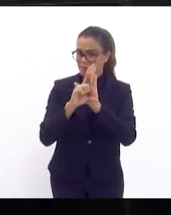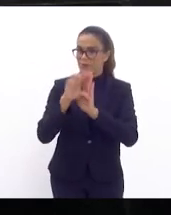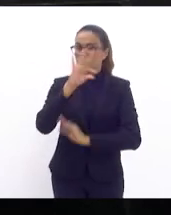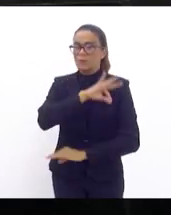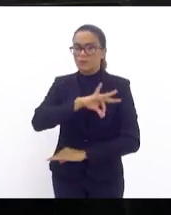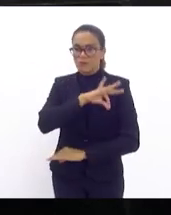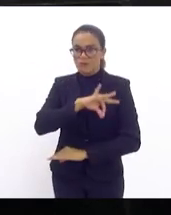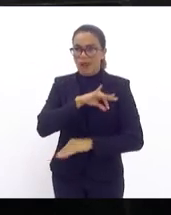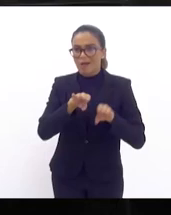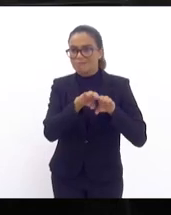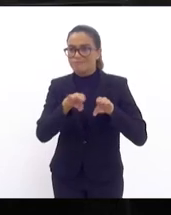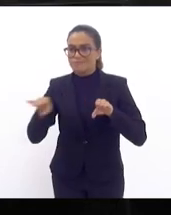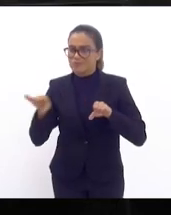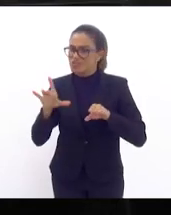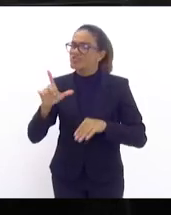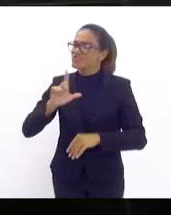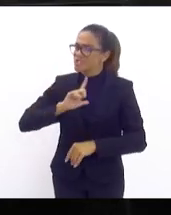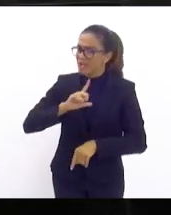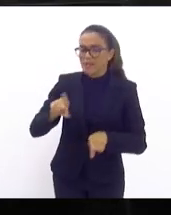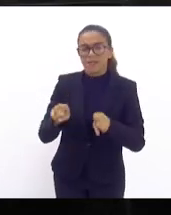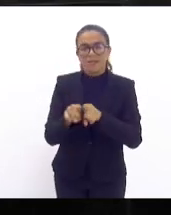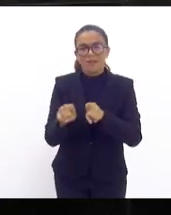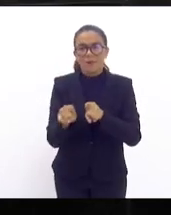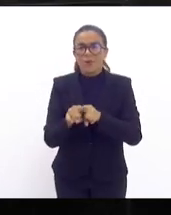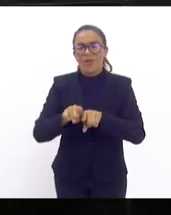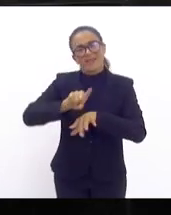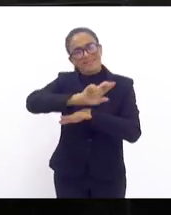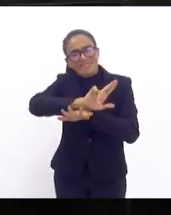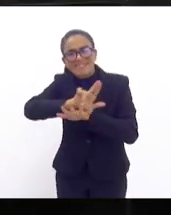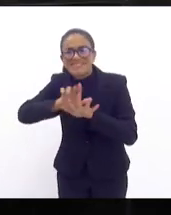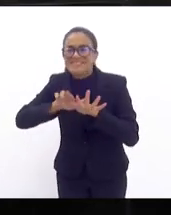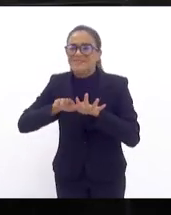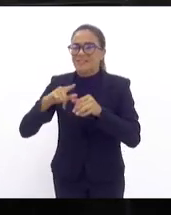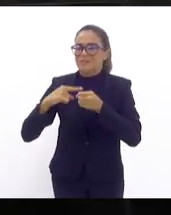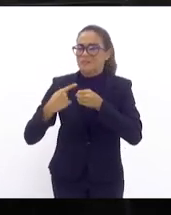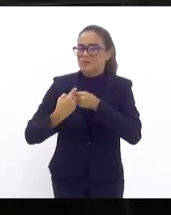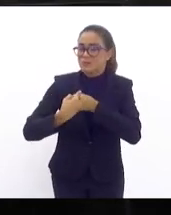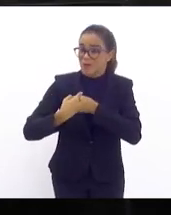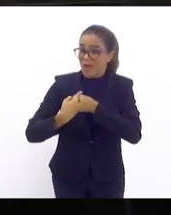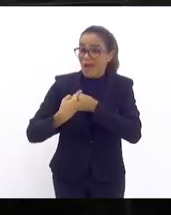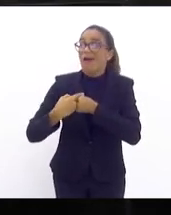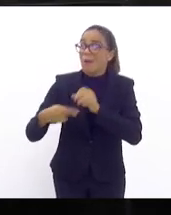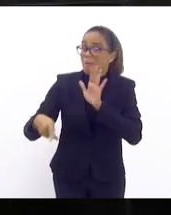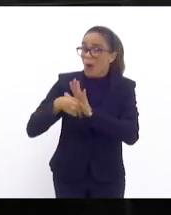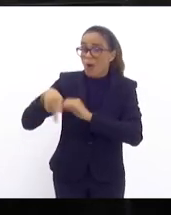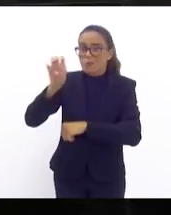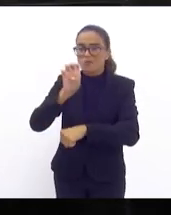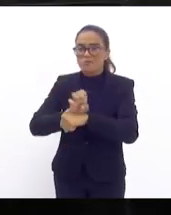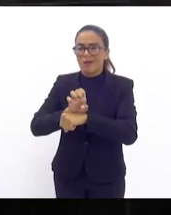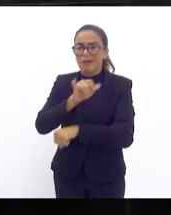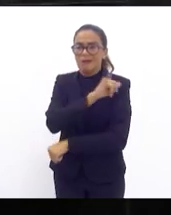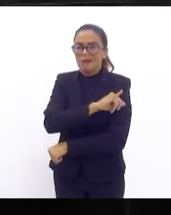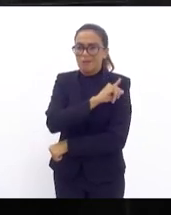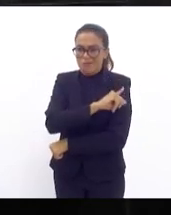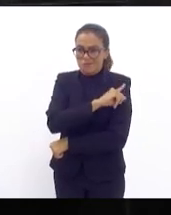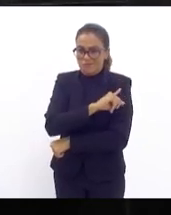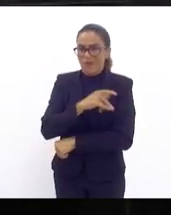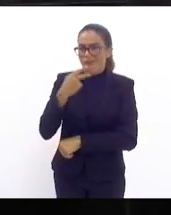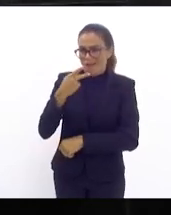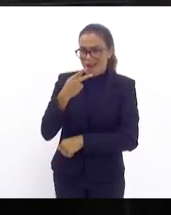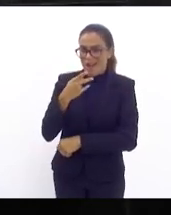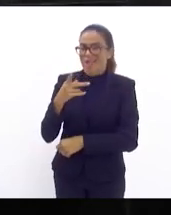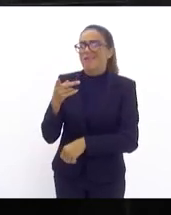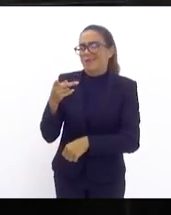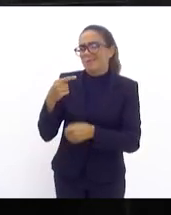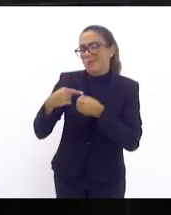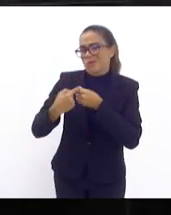longe, não, porque já há também diversos municípios no Estado do Rio de Janeiro. eu citei aqui o município do Rio de